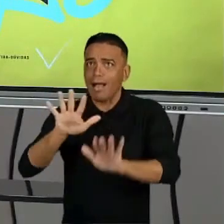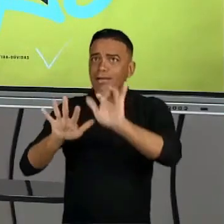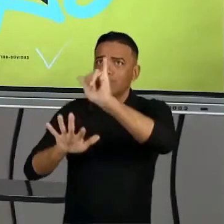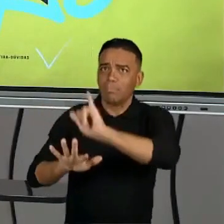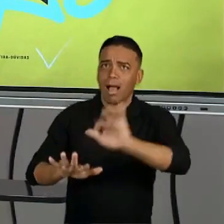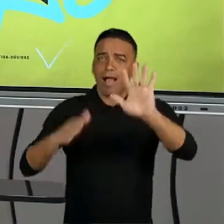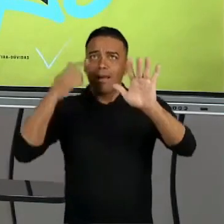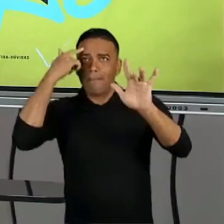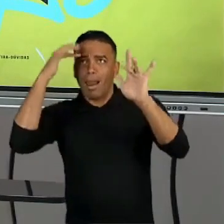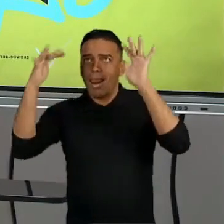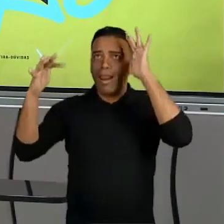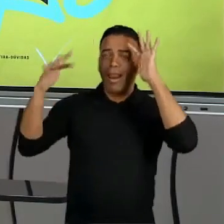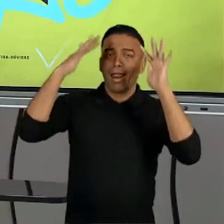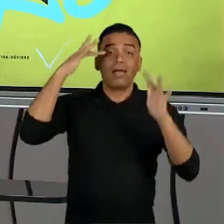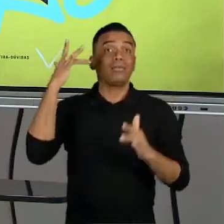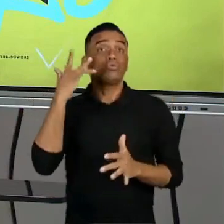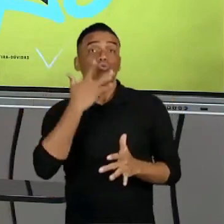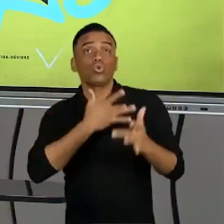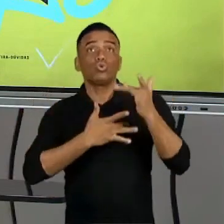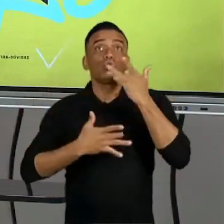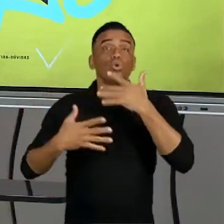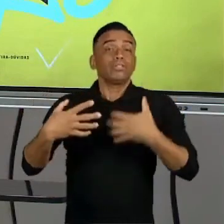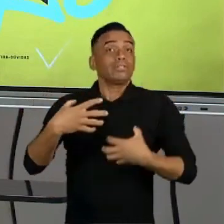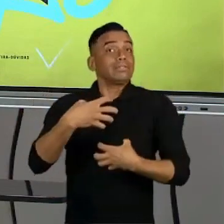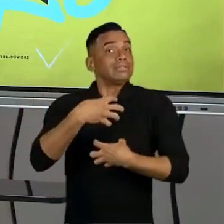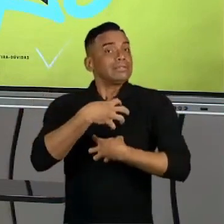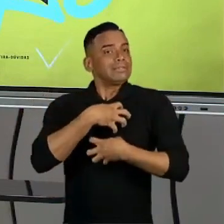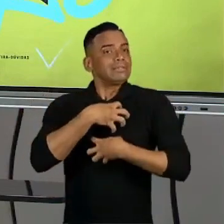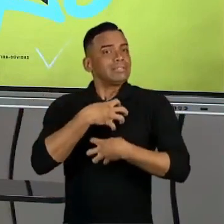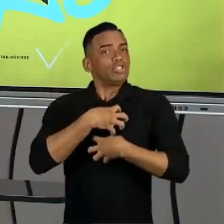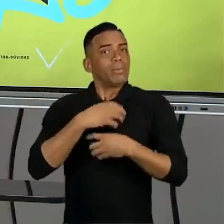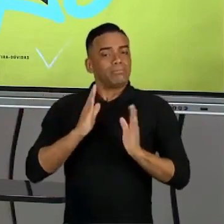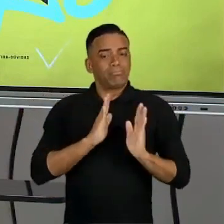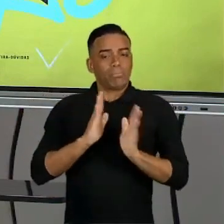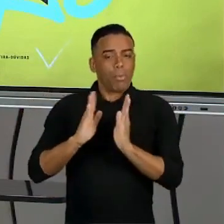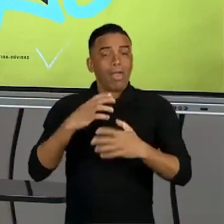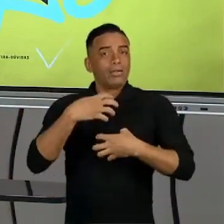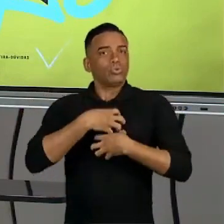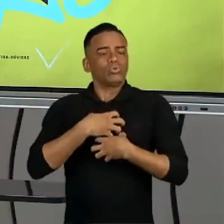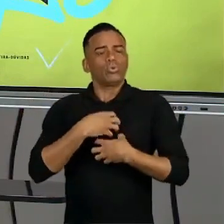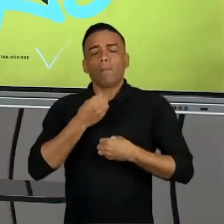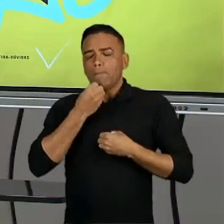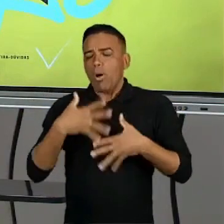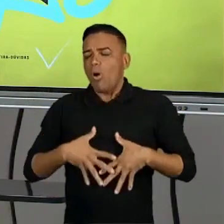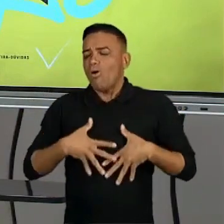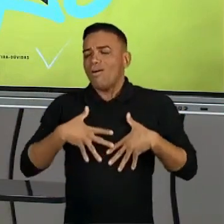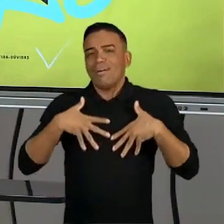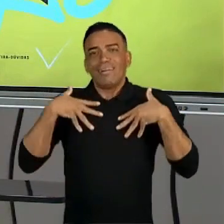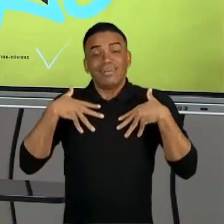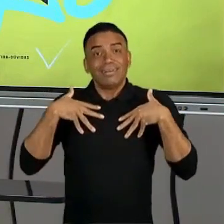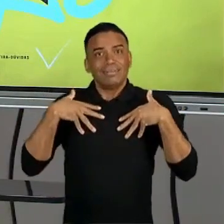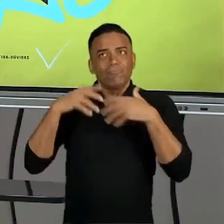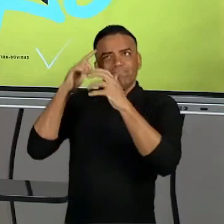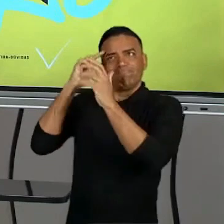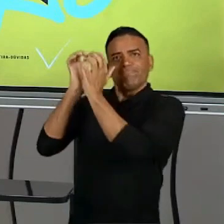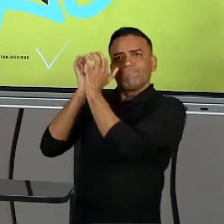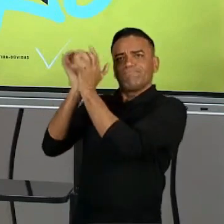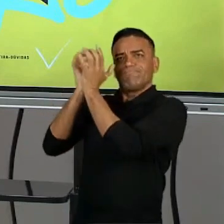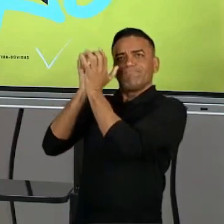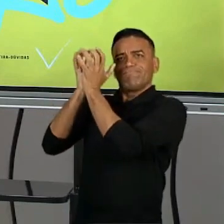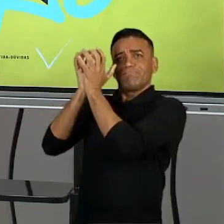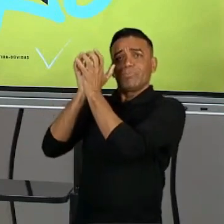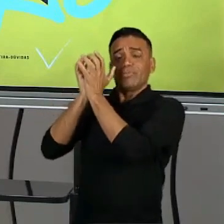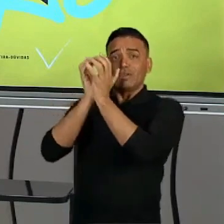de coisas gostosas, de momentos gostosos. E aí ele ativa essa região que chama núcleo acúmbens.